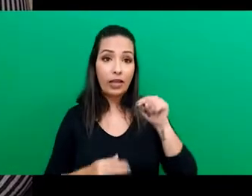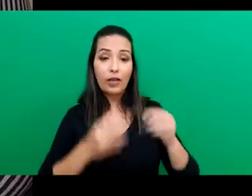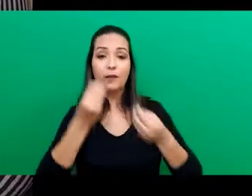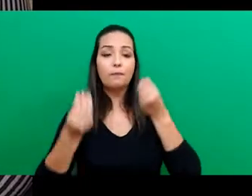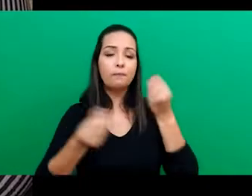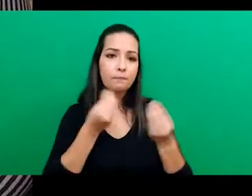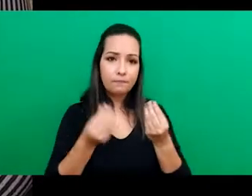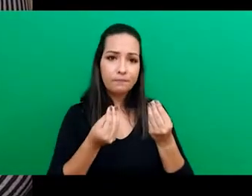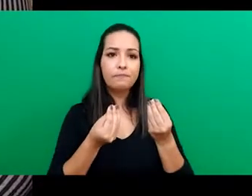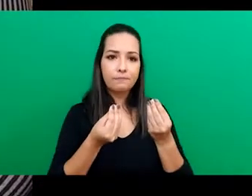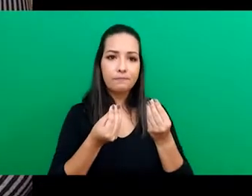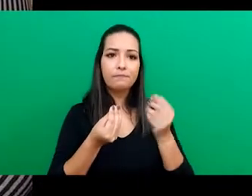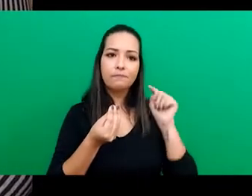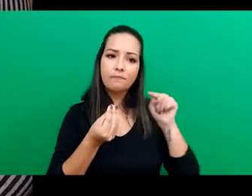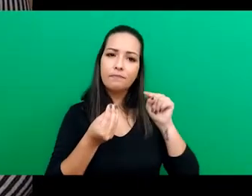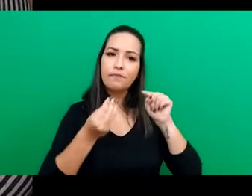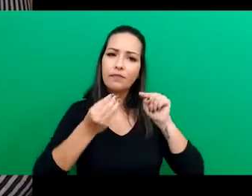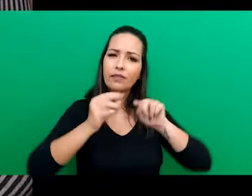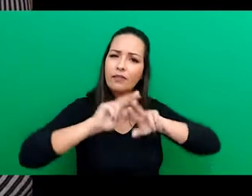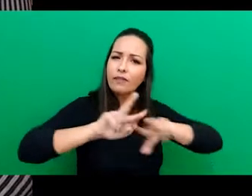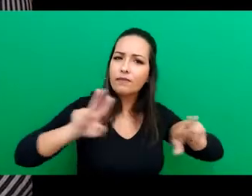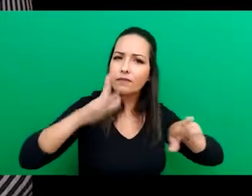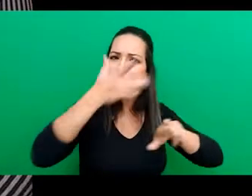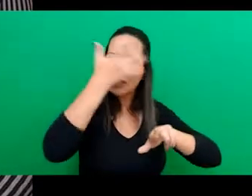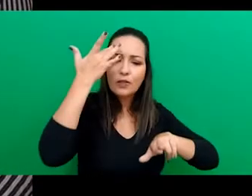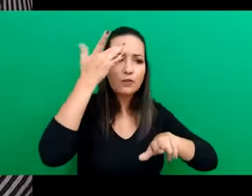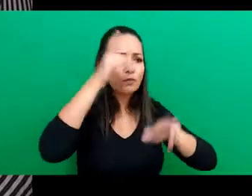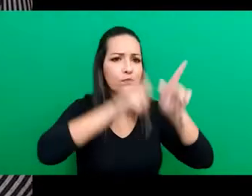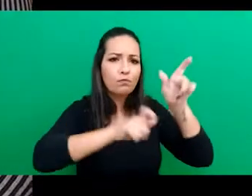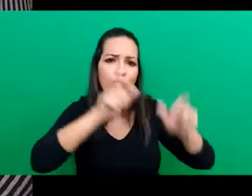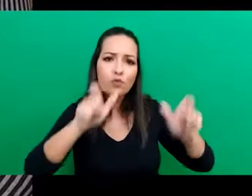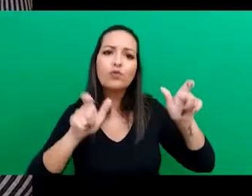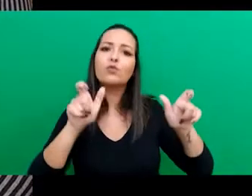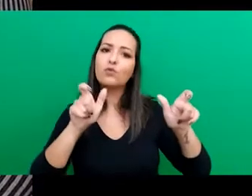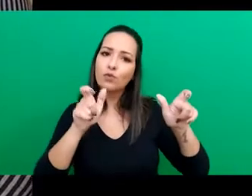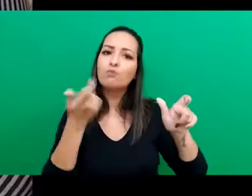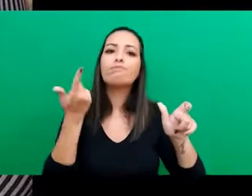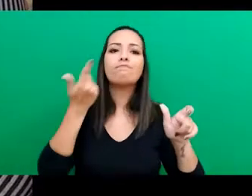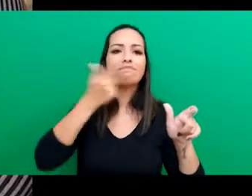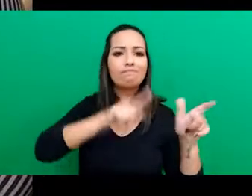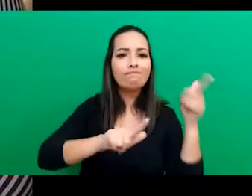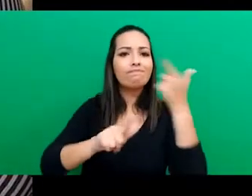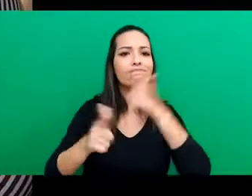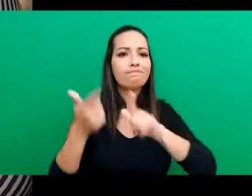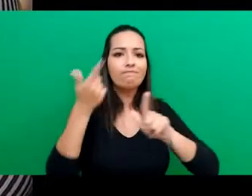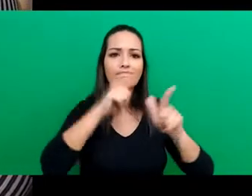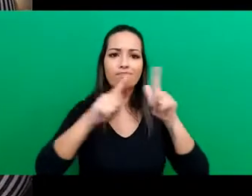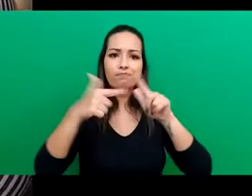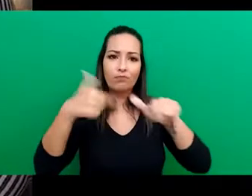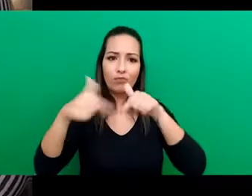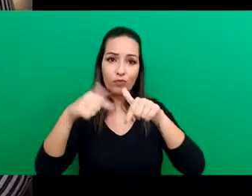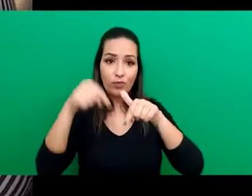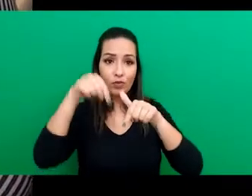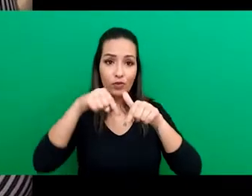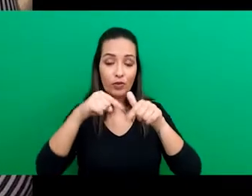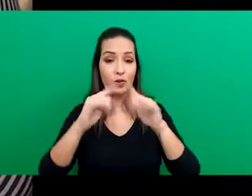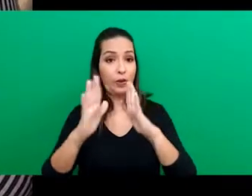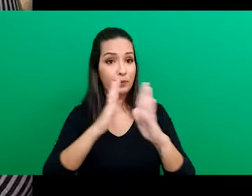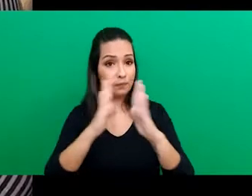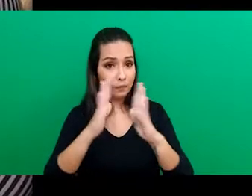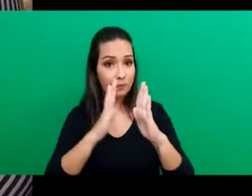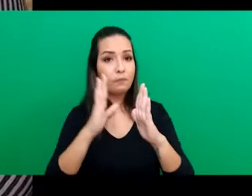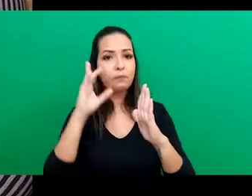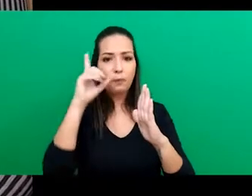Desse jeito, muitas pessoas conhecidas conseguiram trabalho em esses